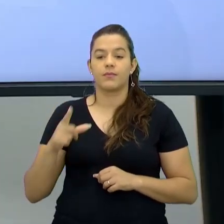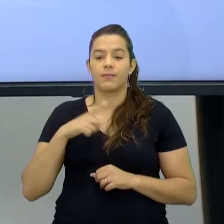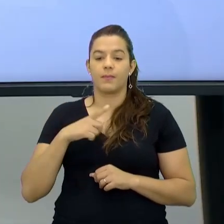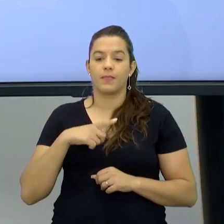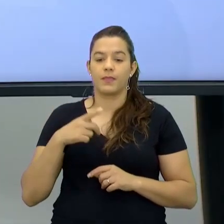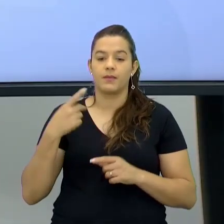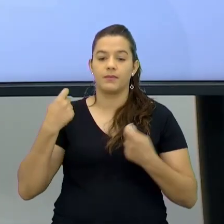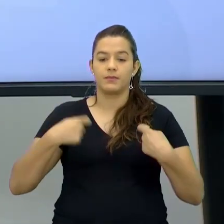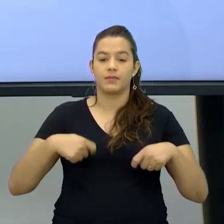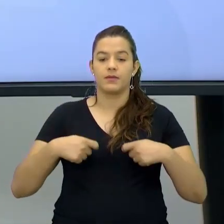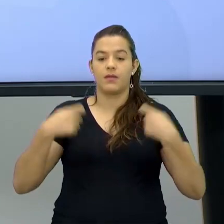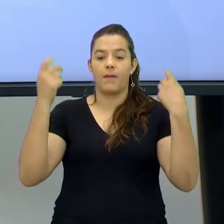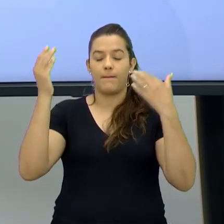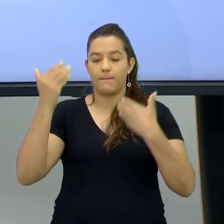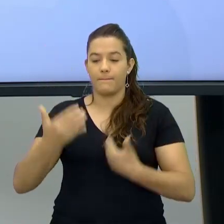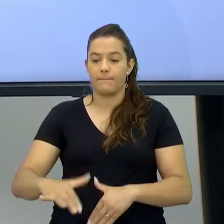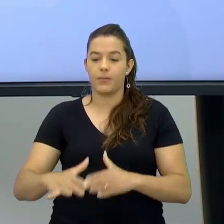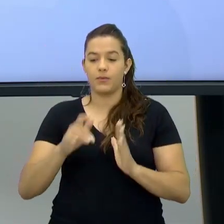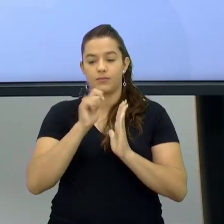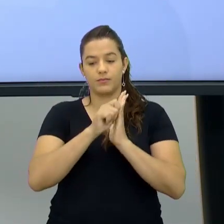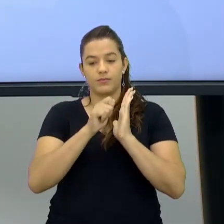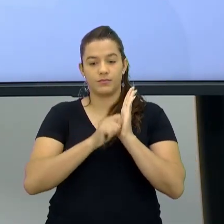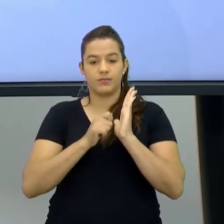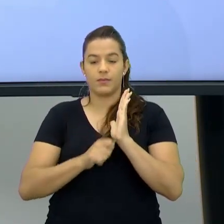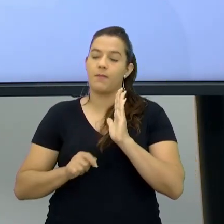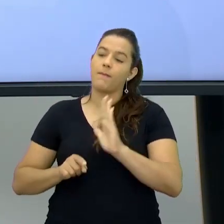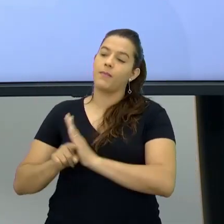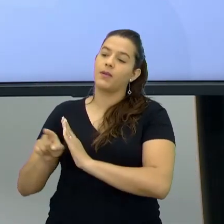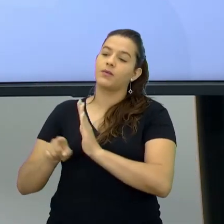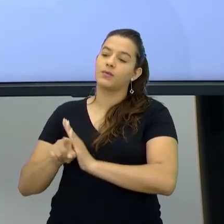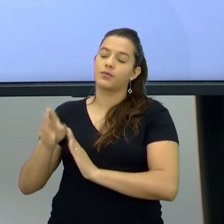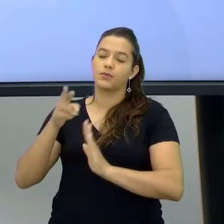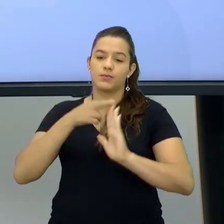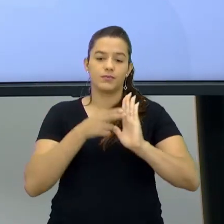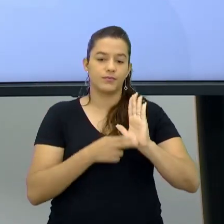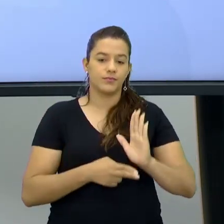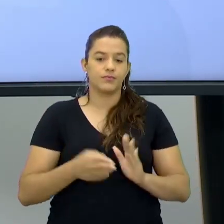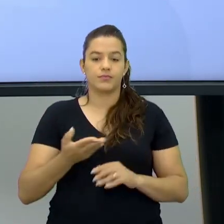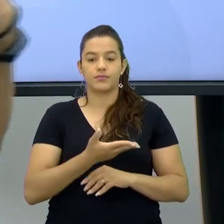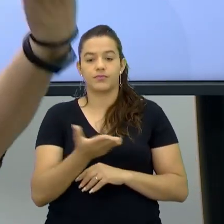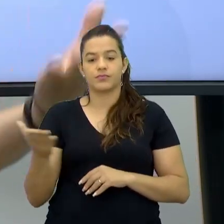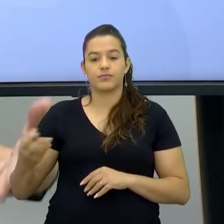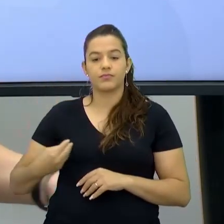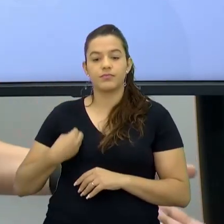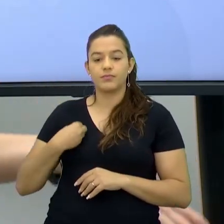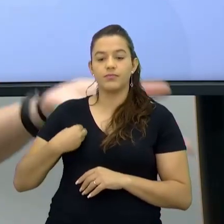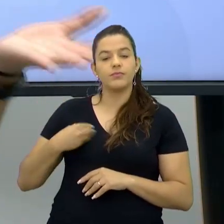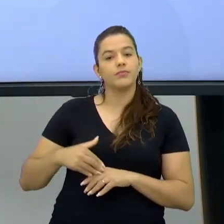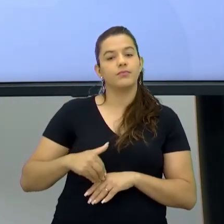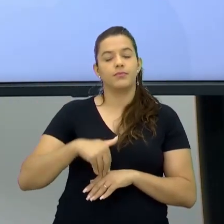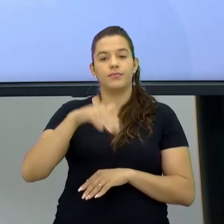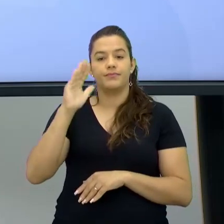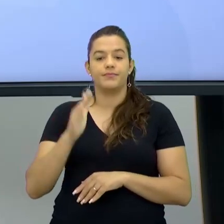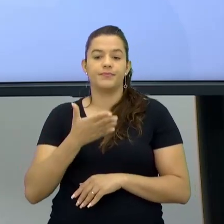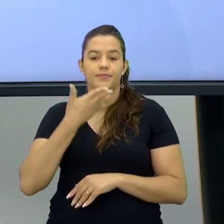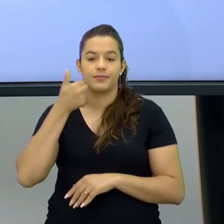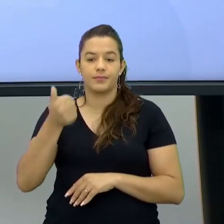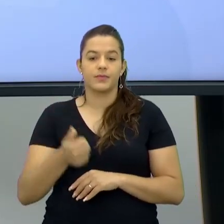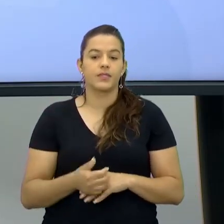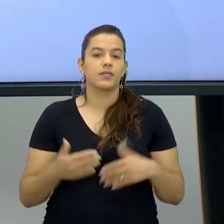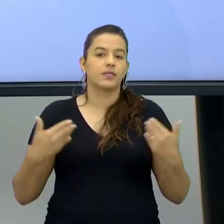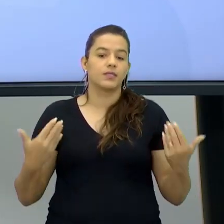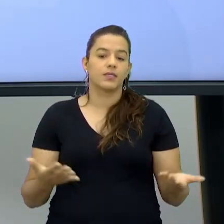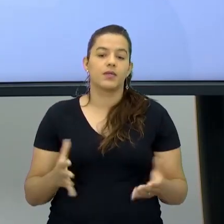prova escrita E perguntar sobre essas regras Porque o que vocês vivenciaram É muito mais rico E aí isso A gente leva Como